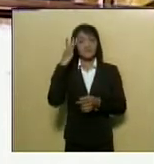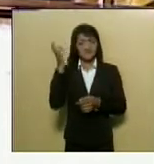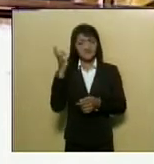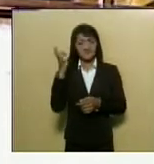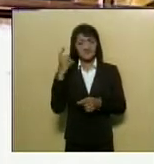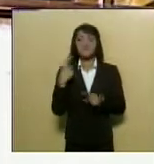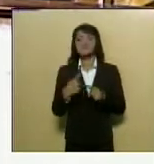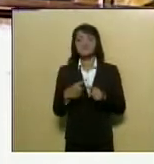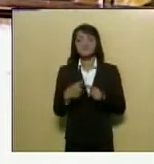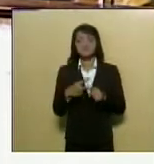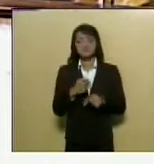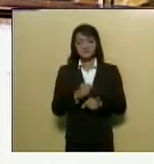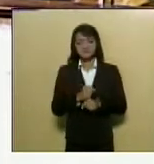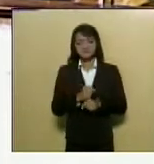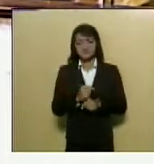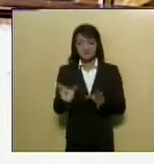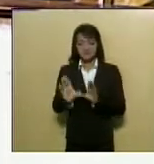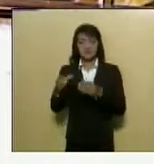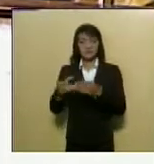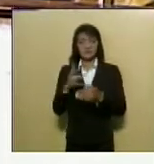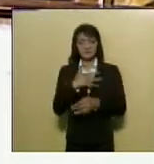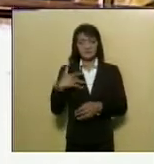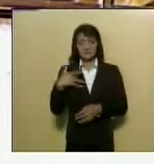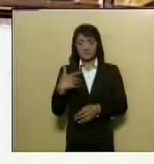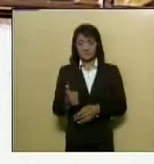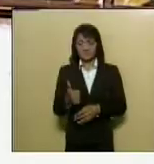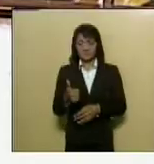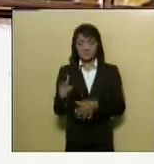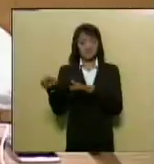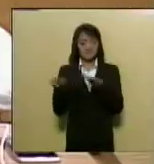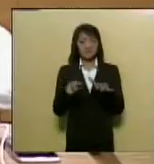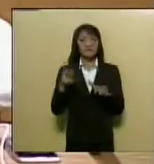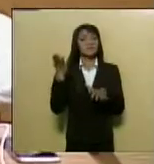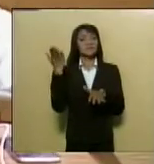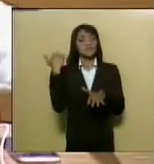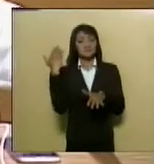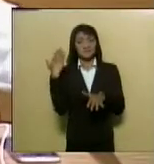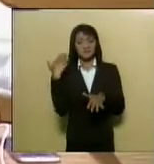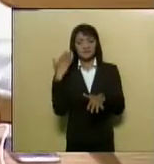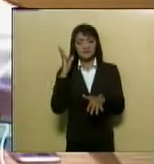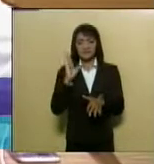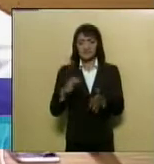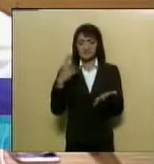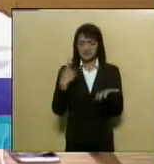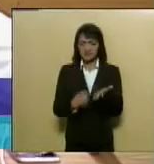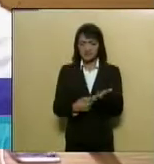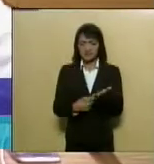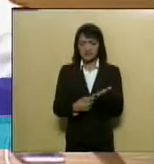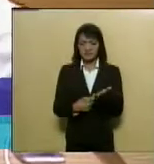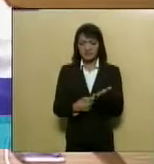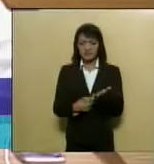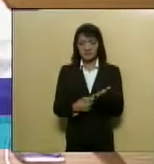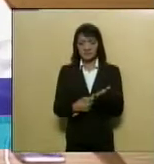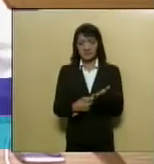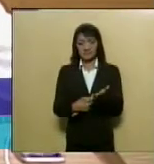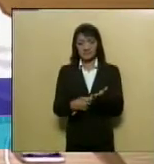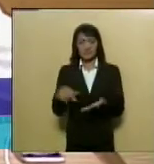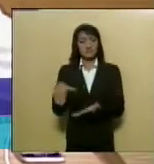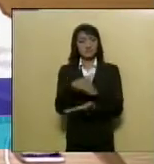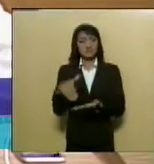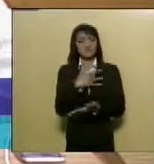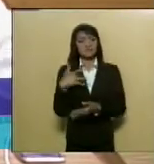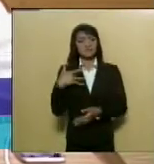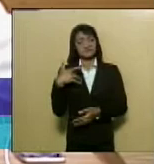porque a Comissão de Saúde, semana passada, já estava agendada a vinda do secretário de